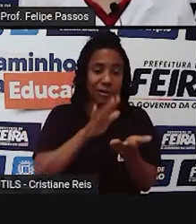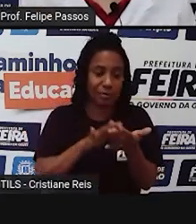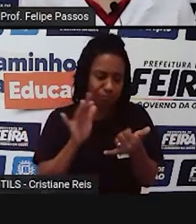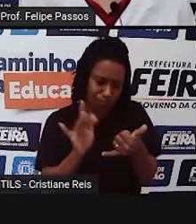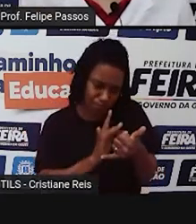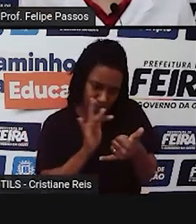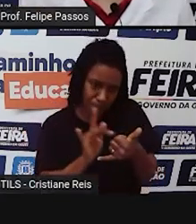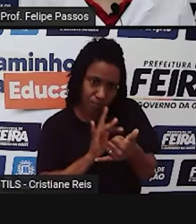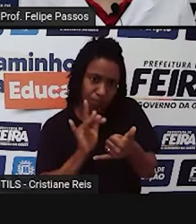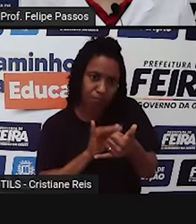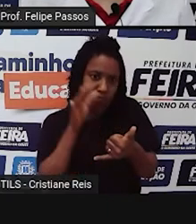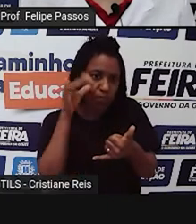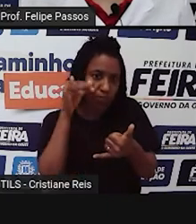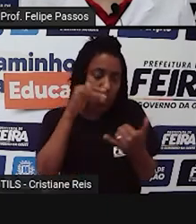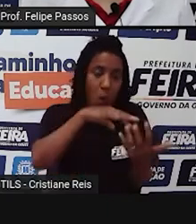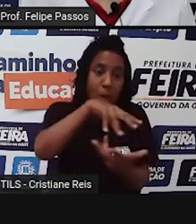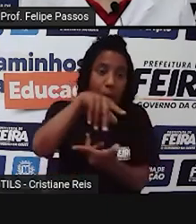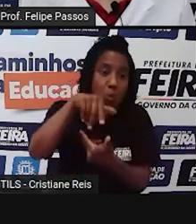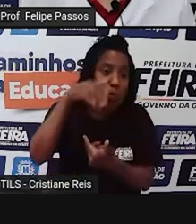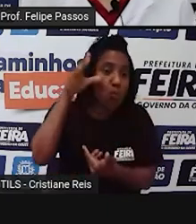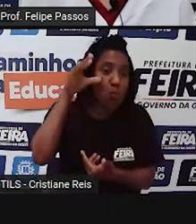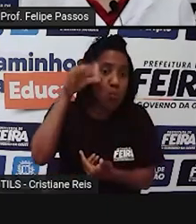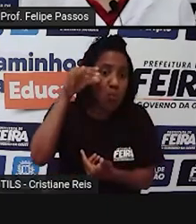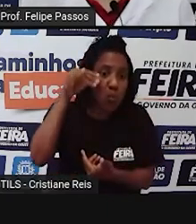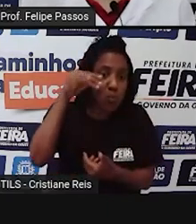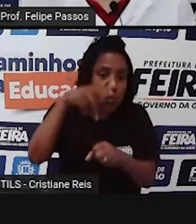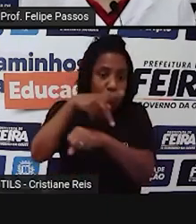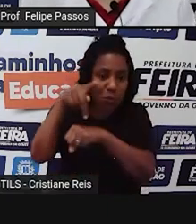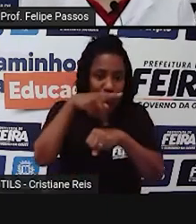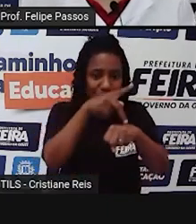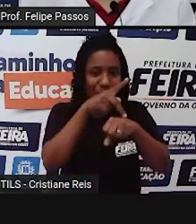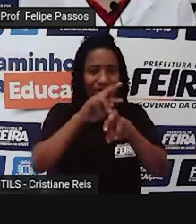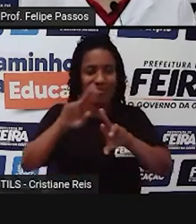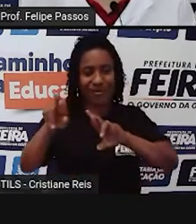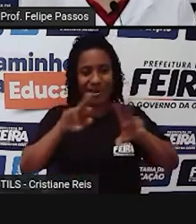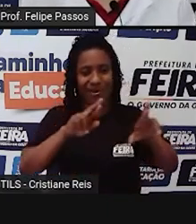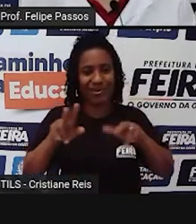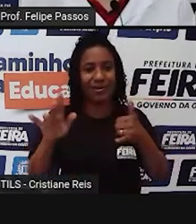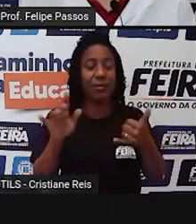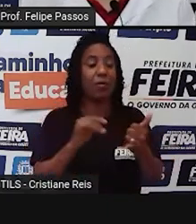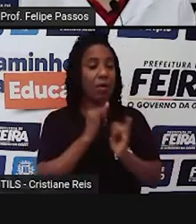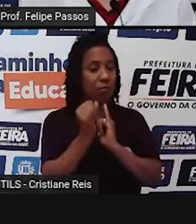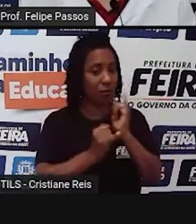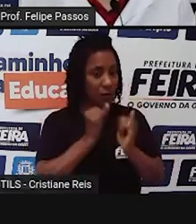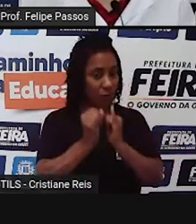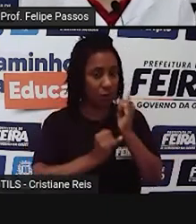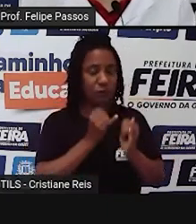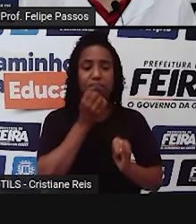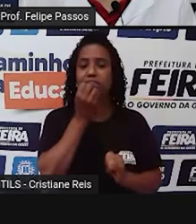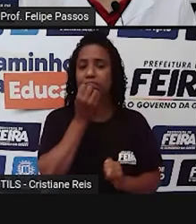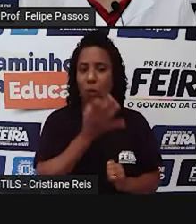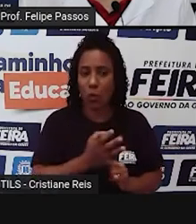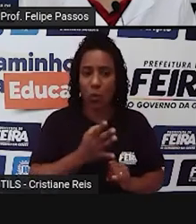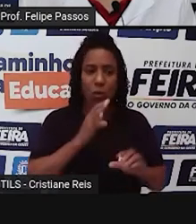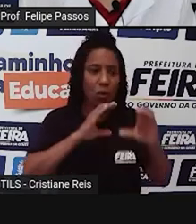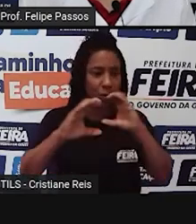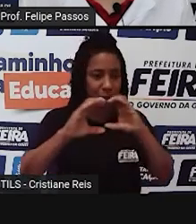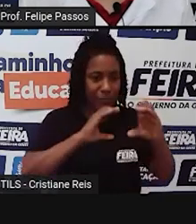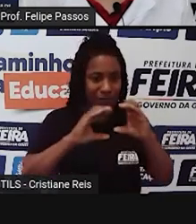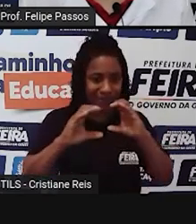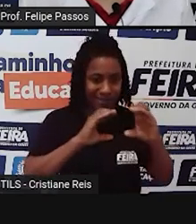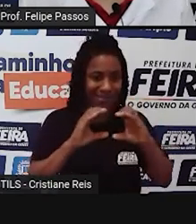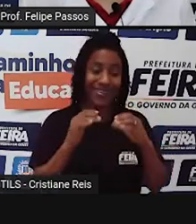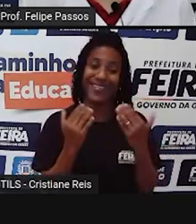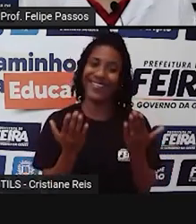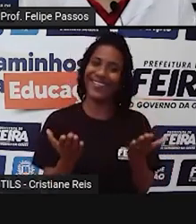mão. Então, a internet é muito eficiente na comunicação. Também nos estudos, tá? Olha